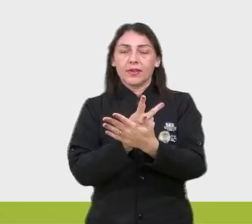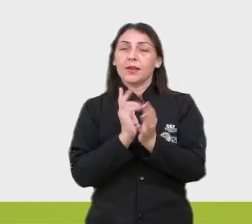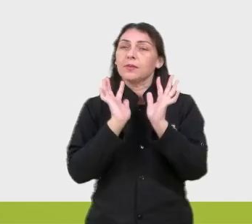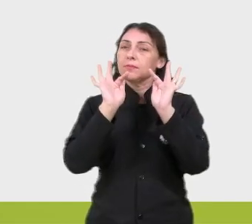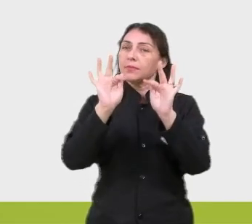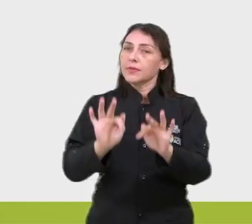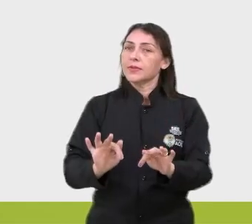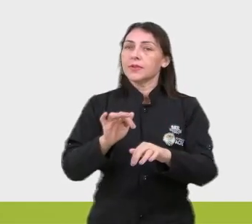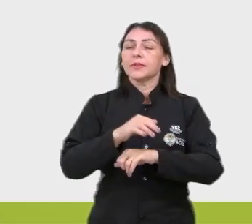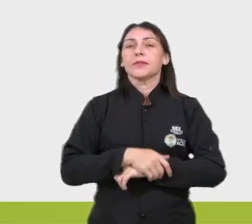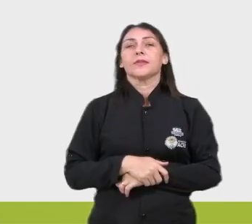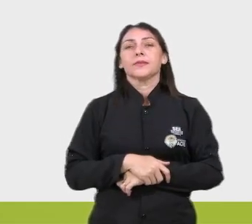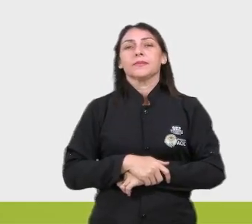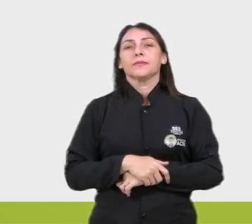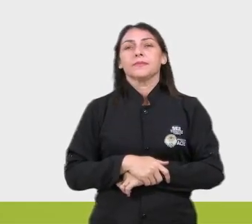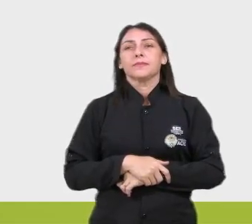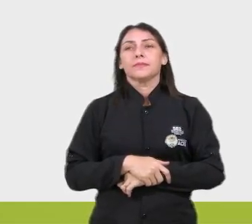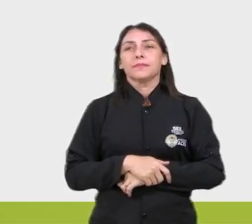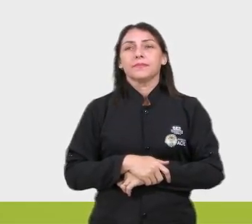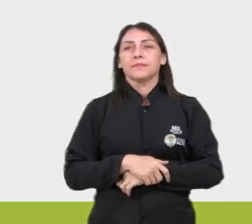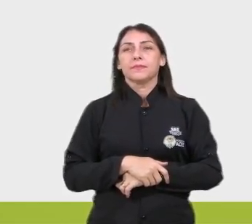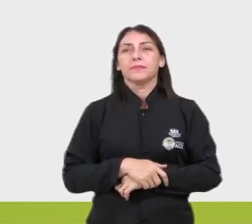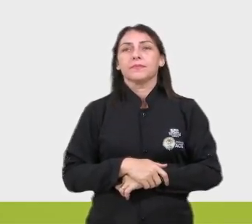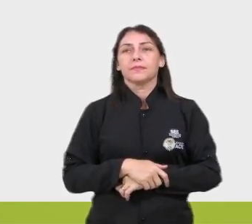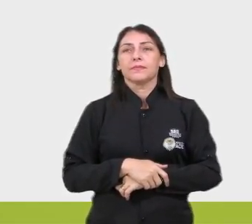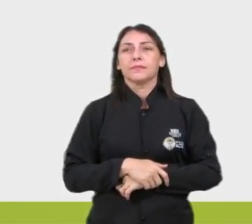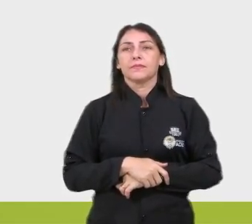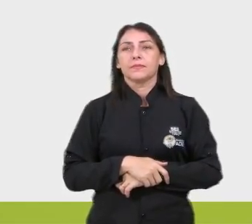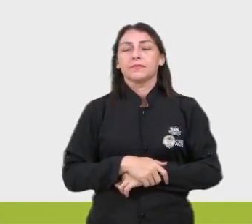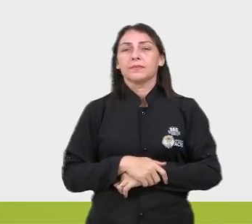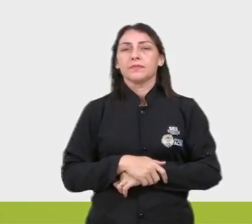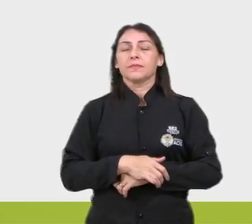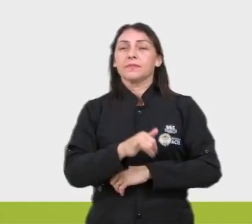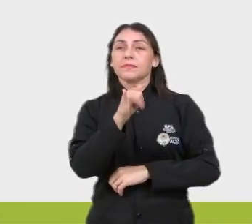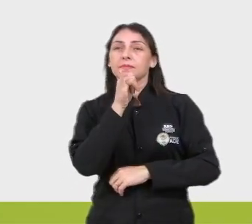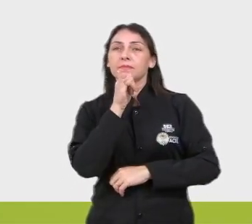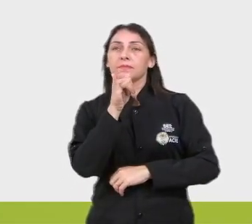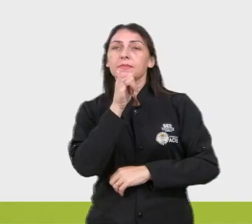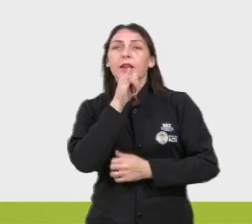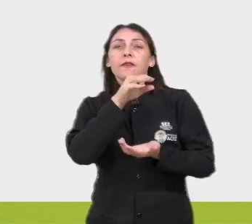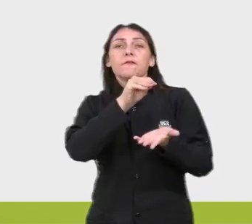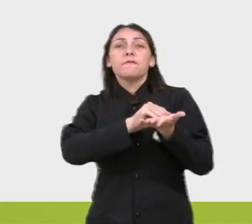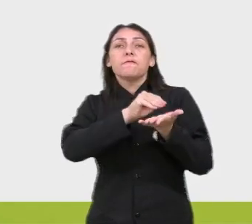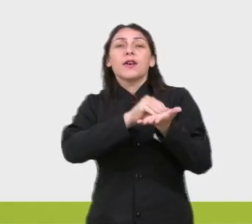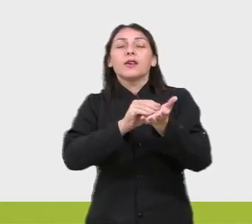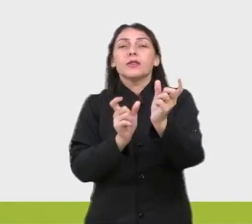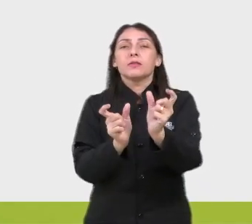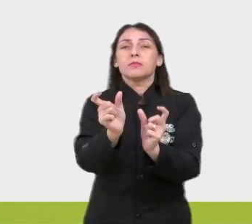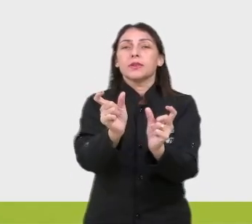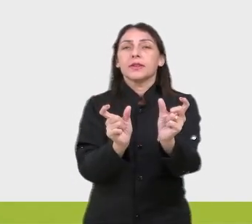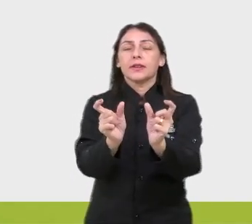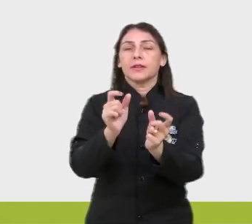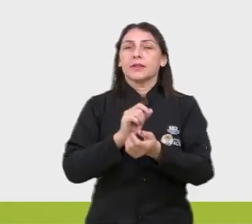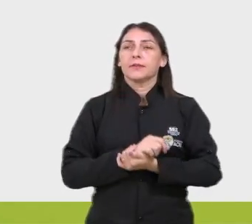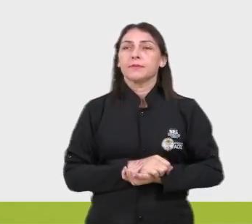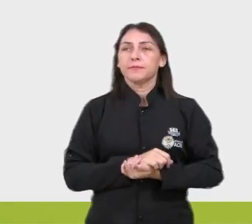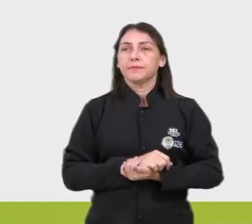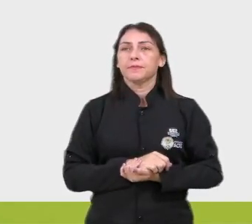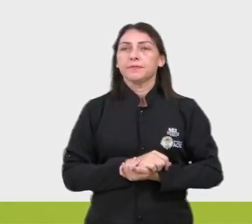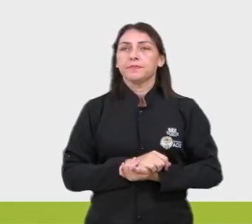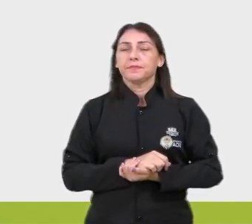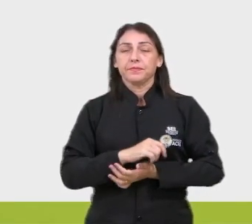finalizar, vamos ao exemplo de ausência de palavras. Se aqui